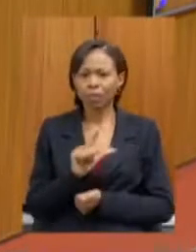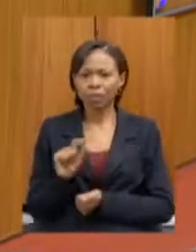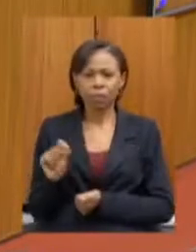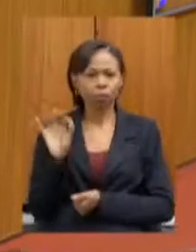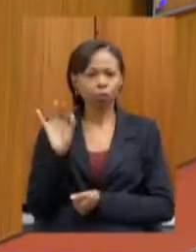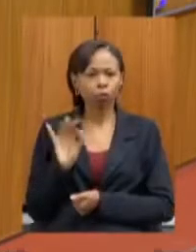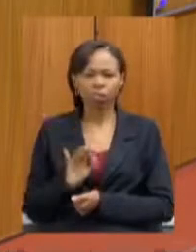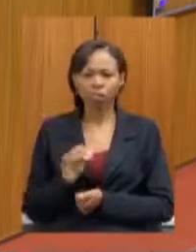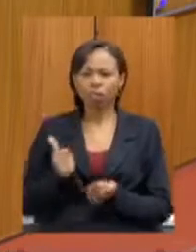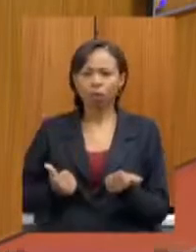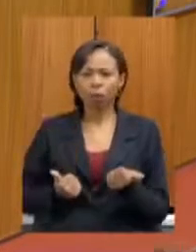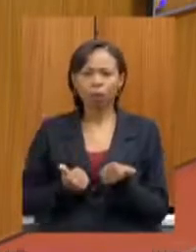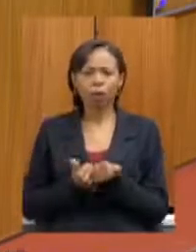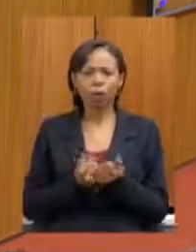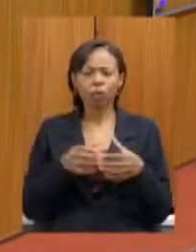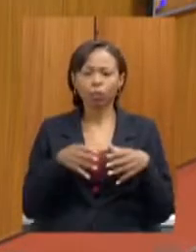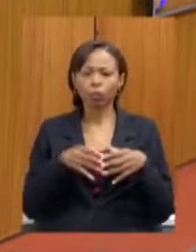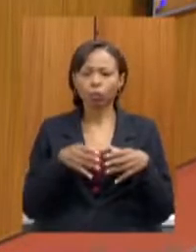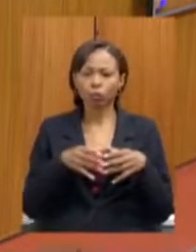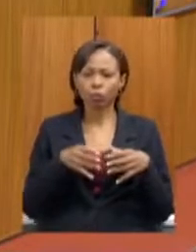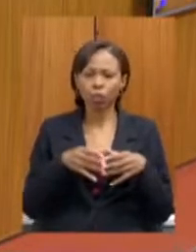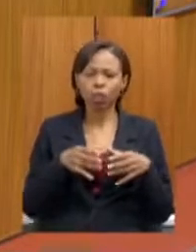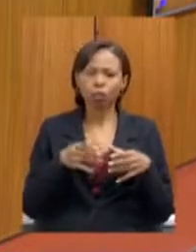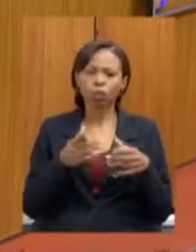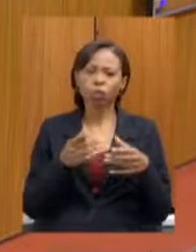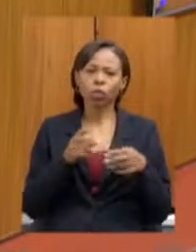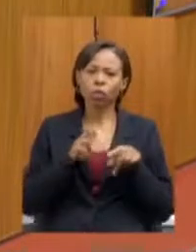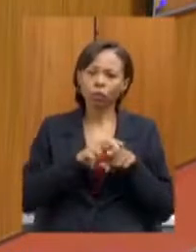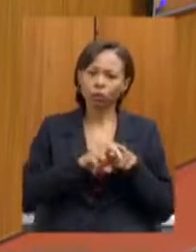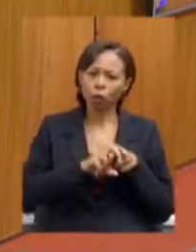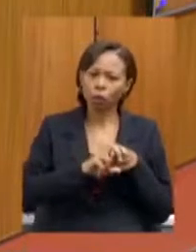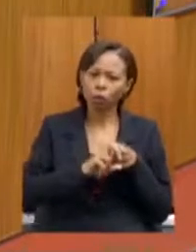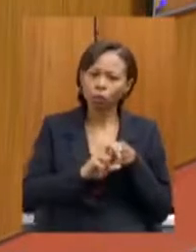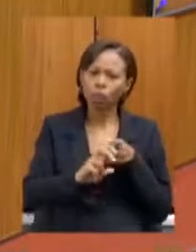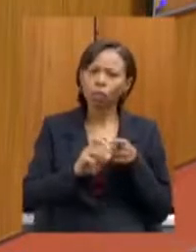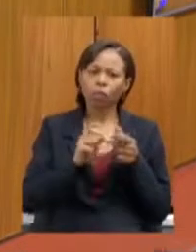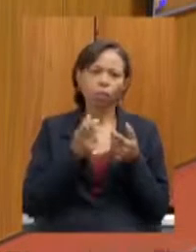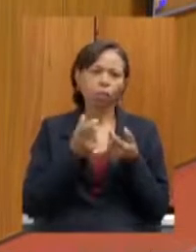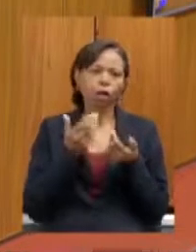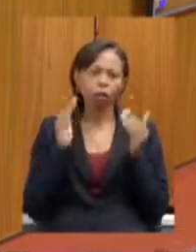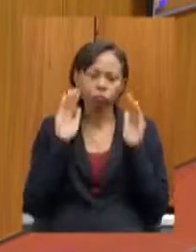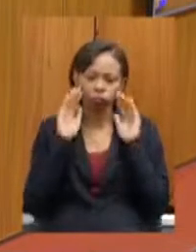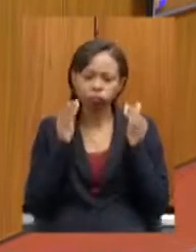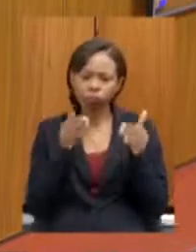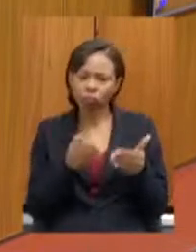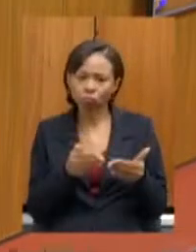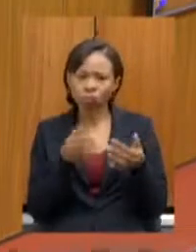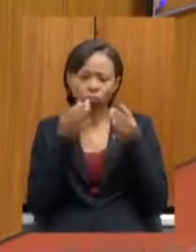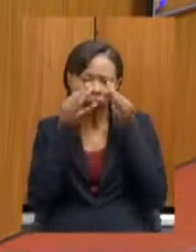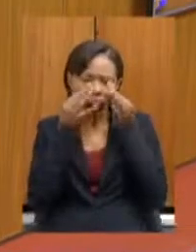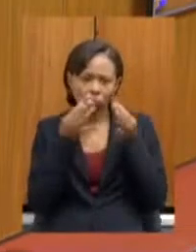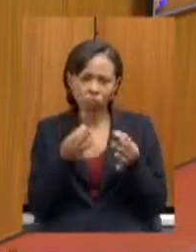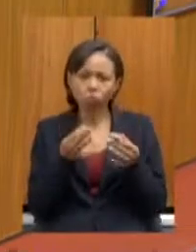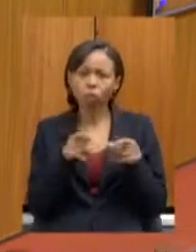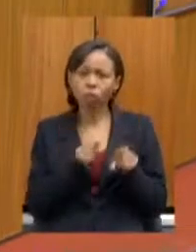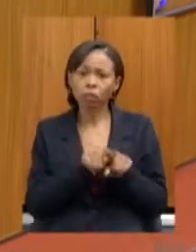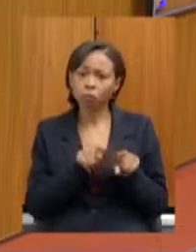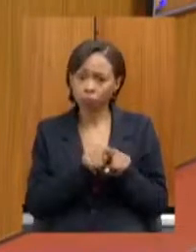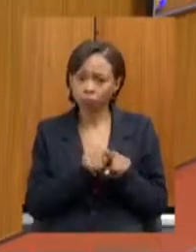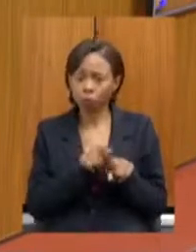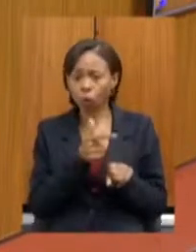trabalho da Comissão de Ferrovias, atenção. E, para além do trabalho da Comissão de Ferrovias,